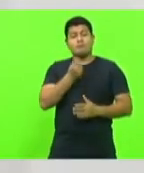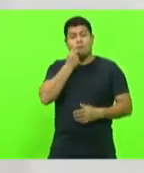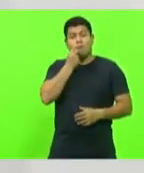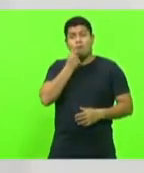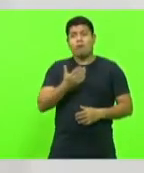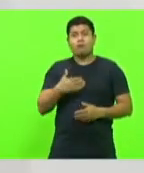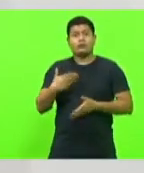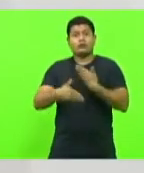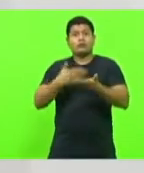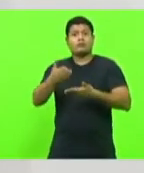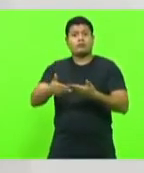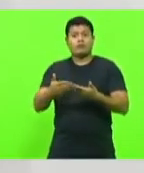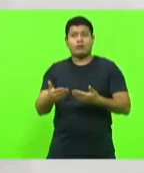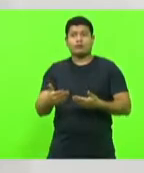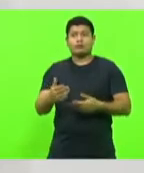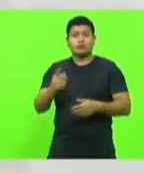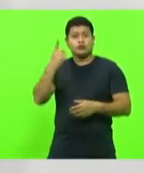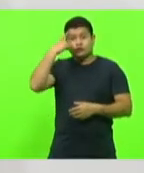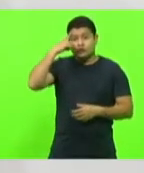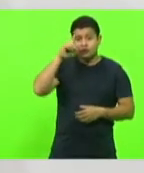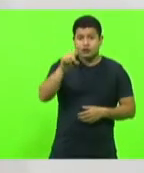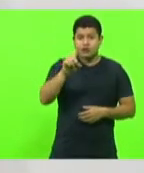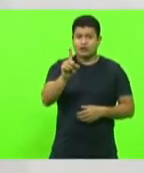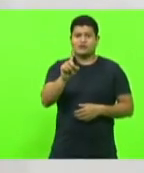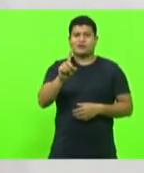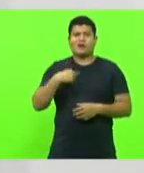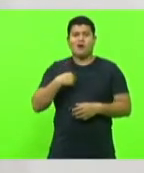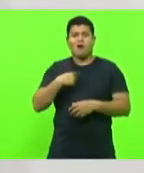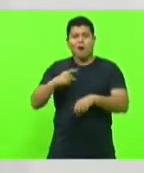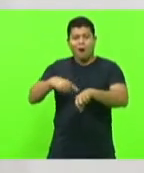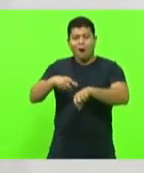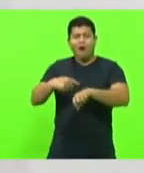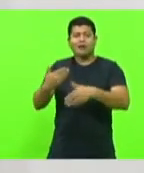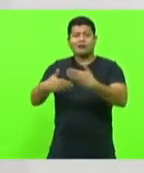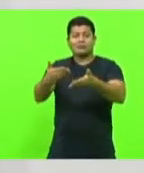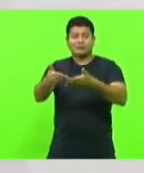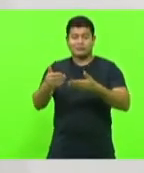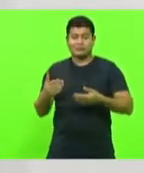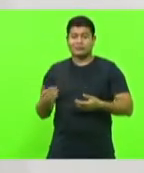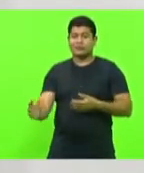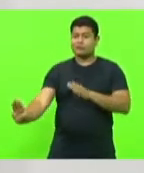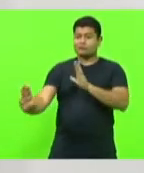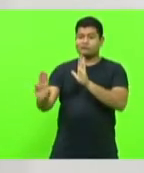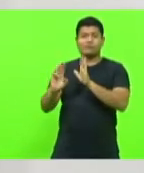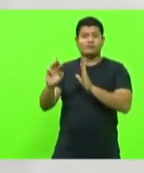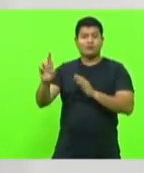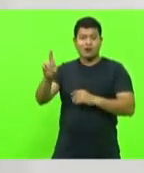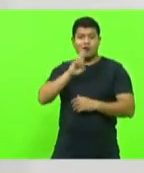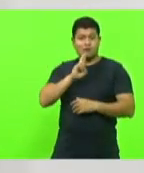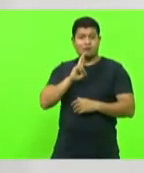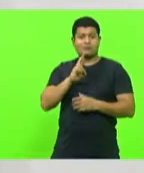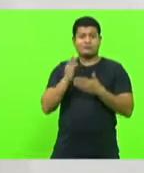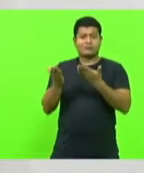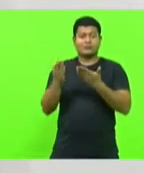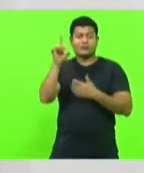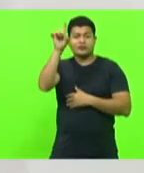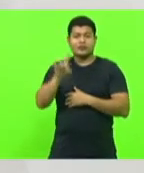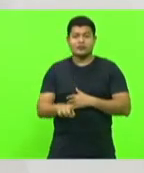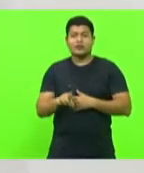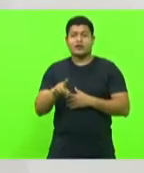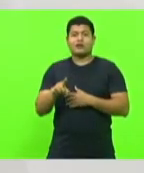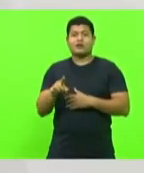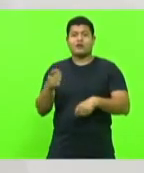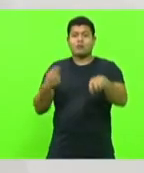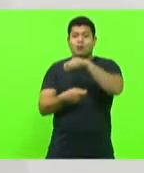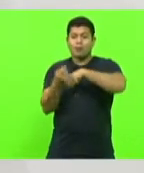horas depois, não foi nem em dias, horas depois, recebemos um retorno. A diretoria comercial da